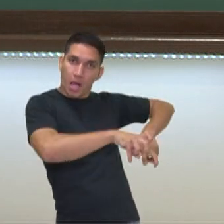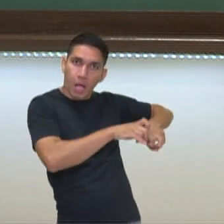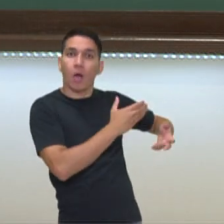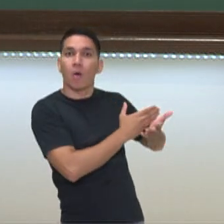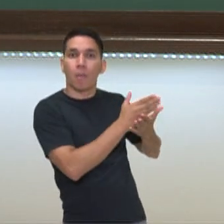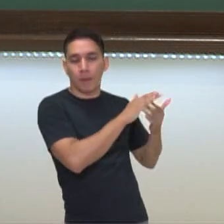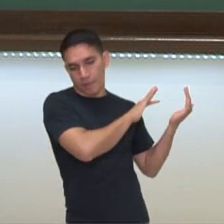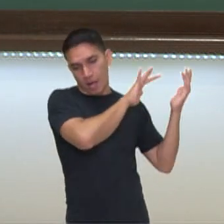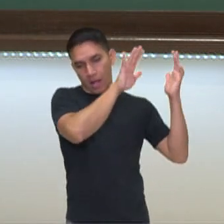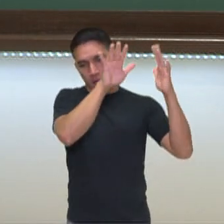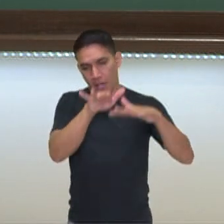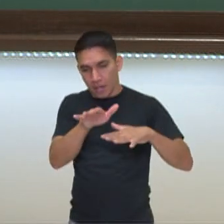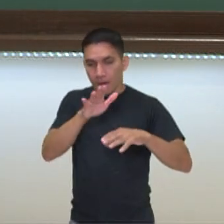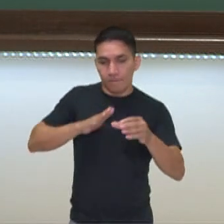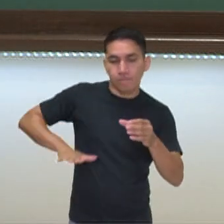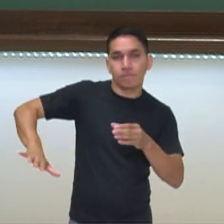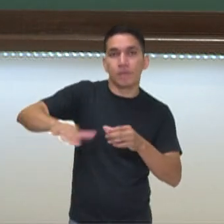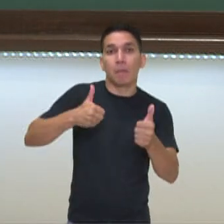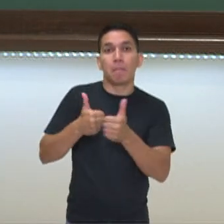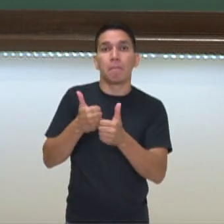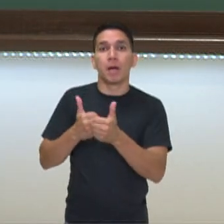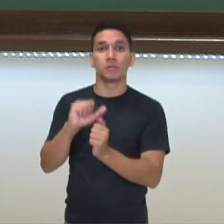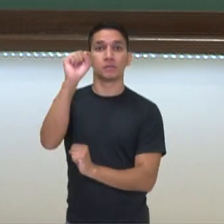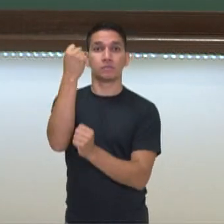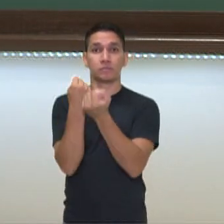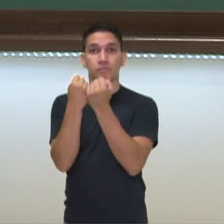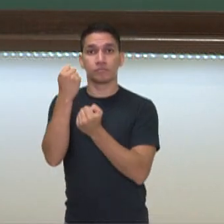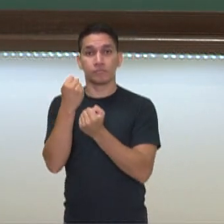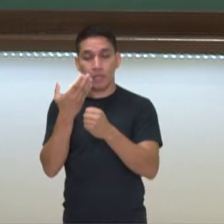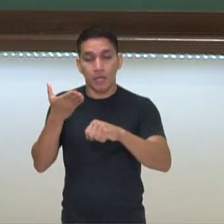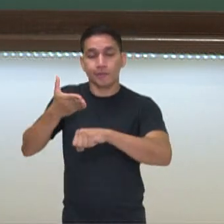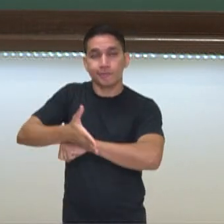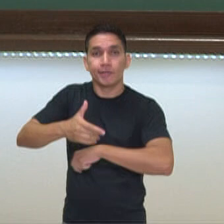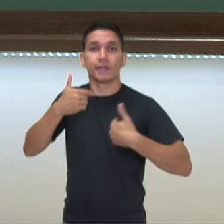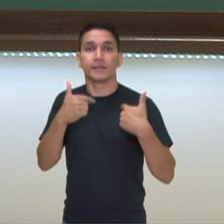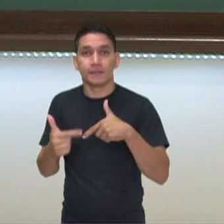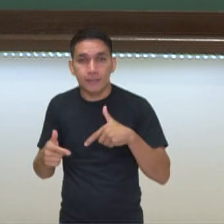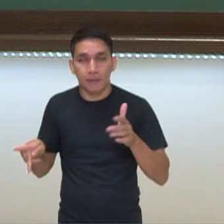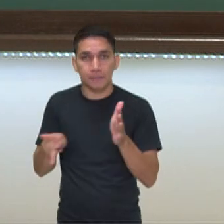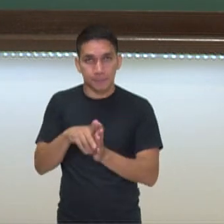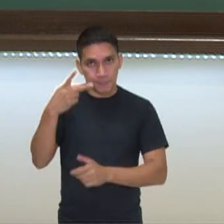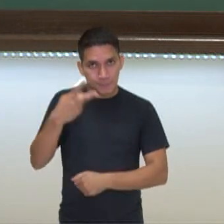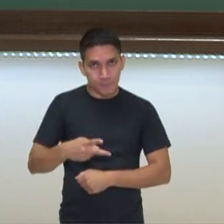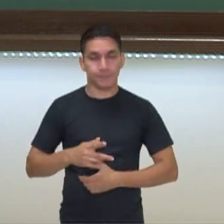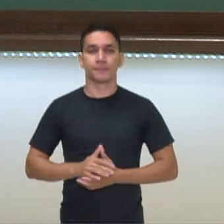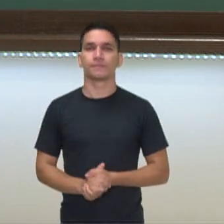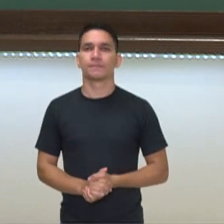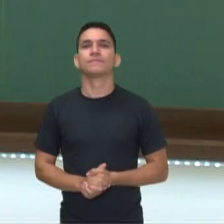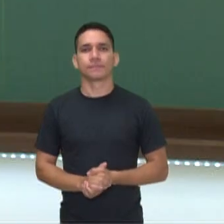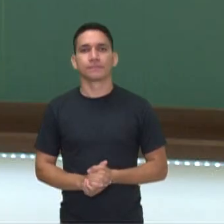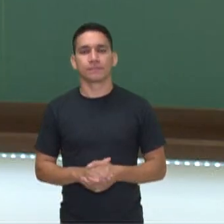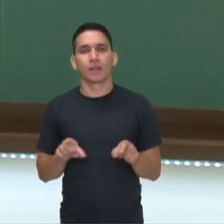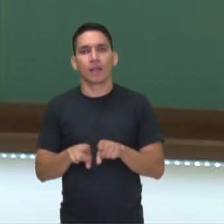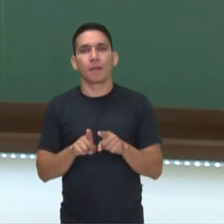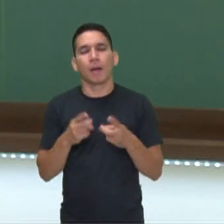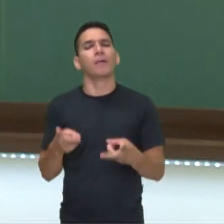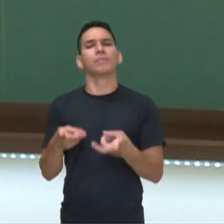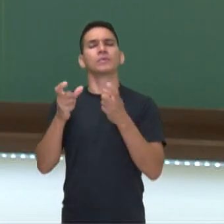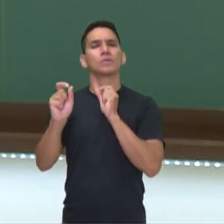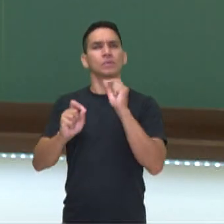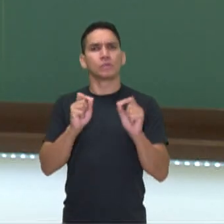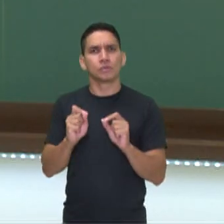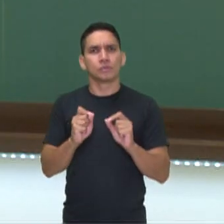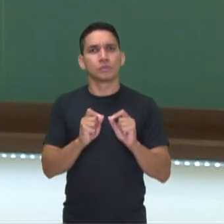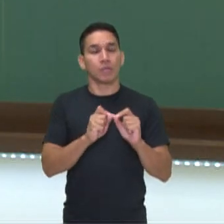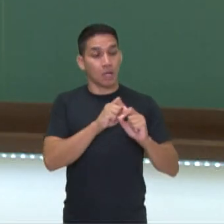estabelecer no entorno das fábricas para ocupar os postos de trabalho daquelas fábricas. Nós também vamos perceber que